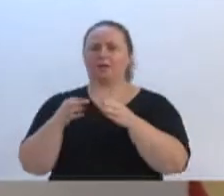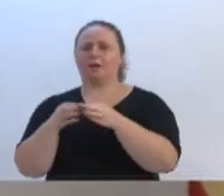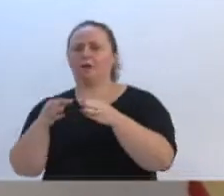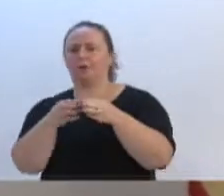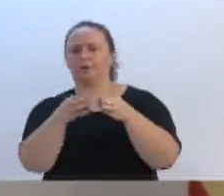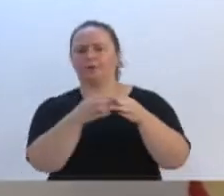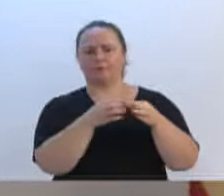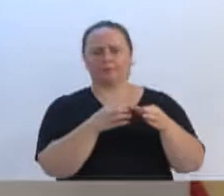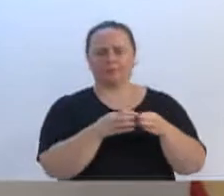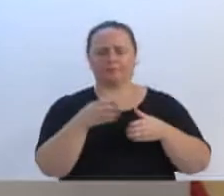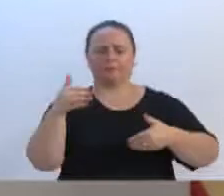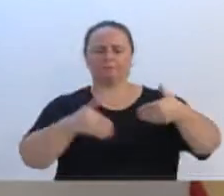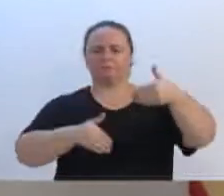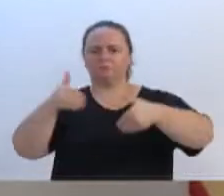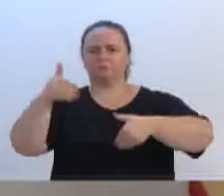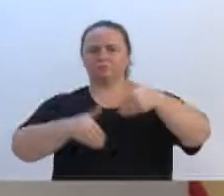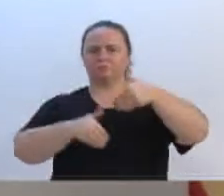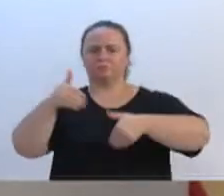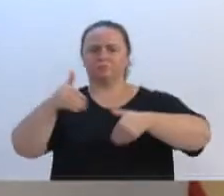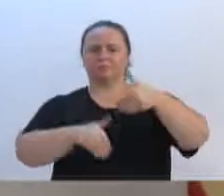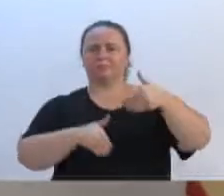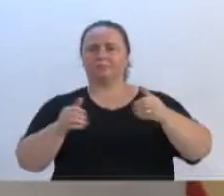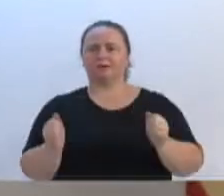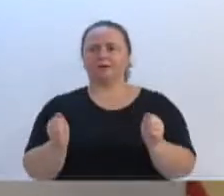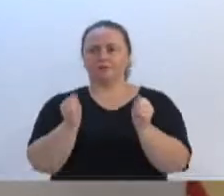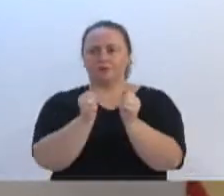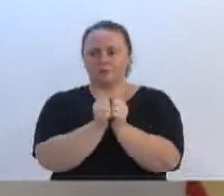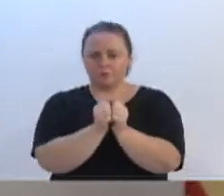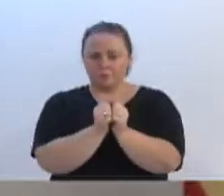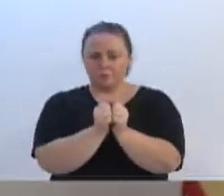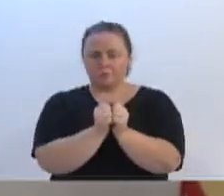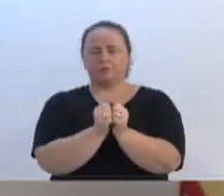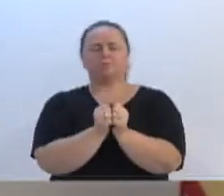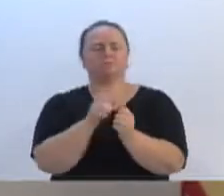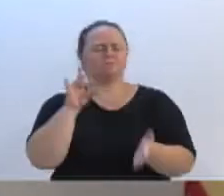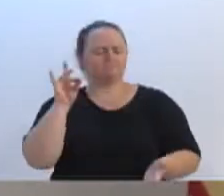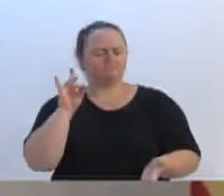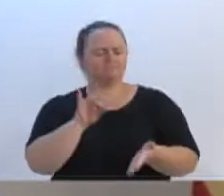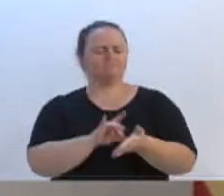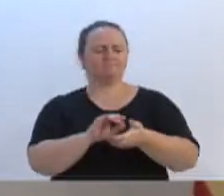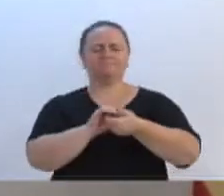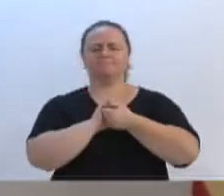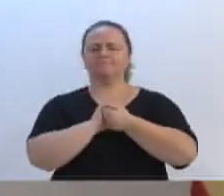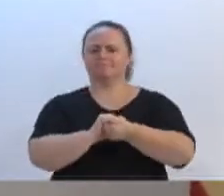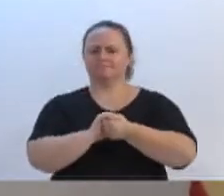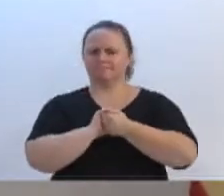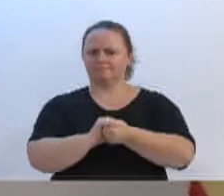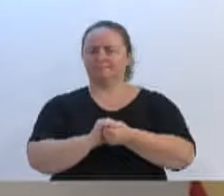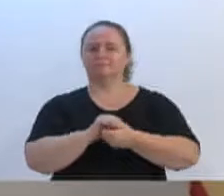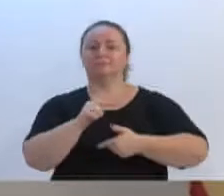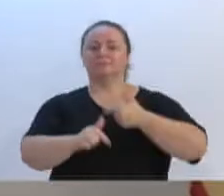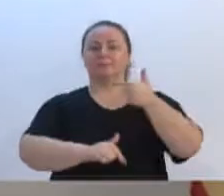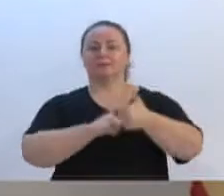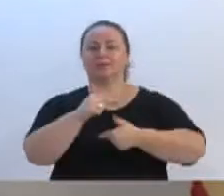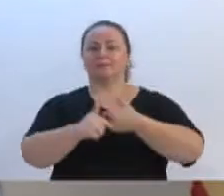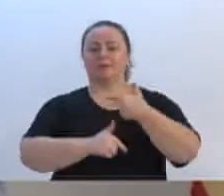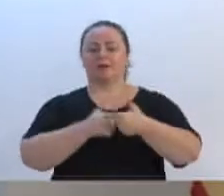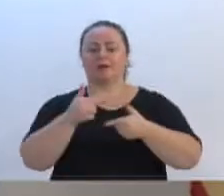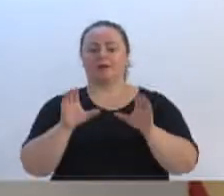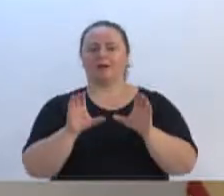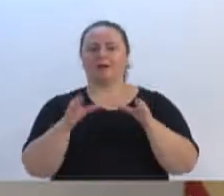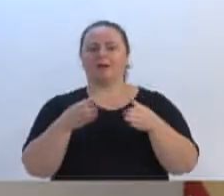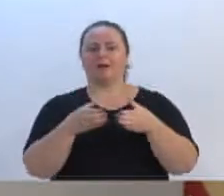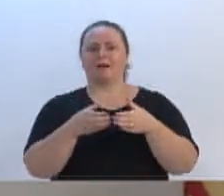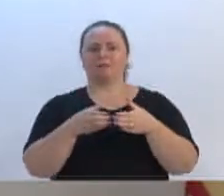que participaram desse evento, eu quero dar os parabéns. Isso sim é um trabalho comunitário, um